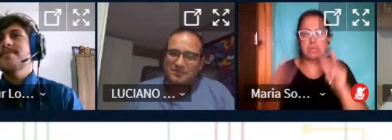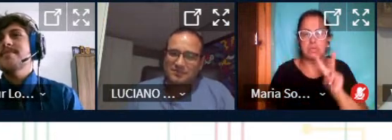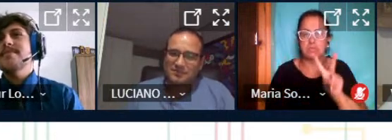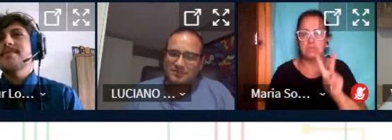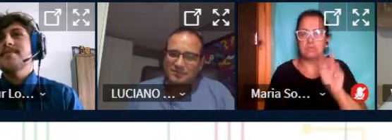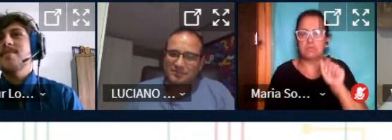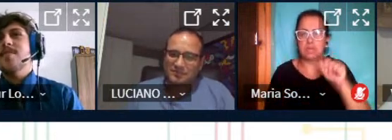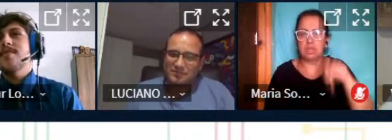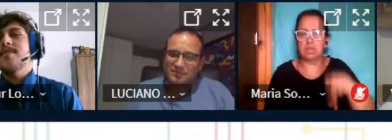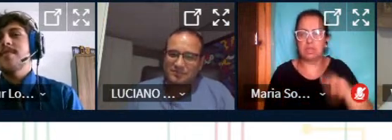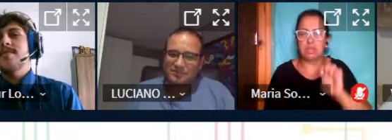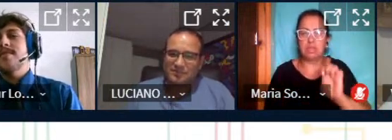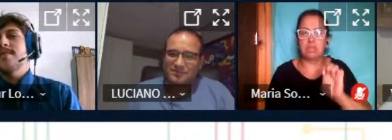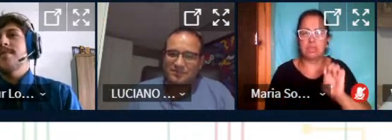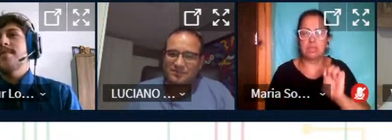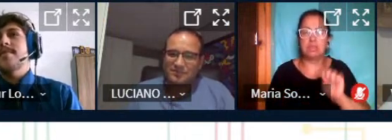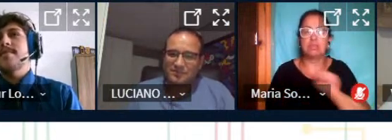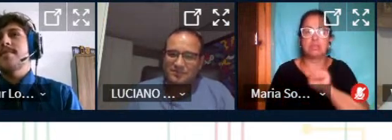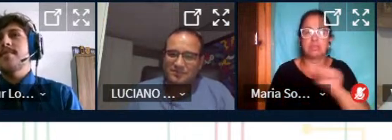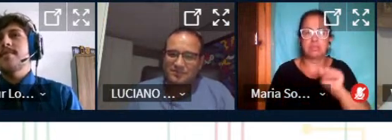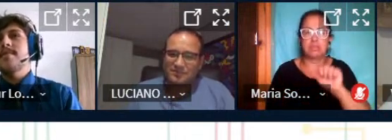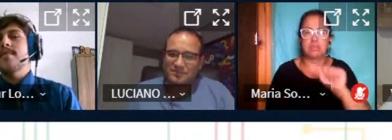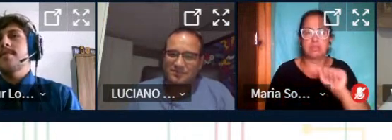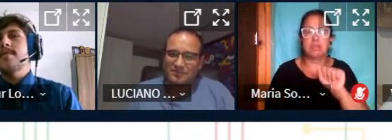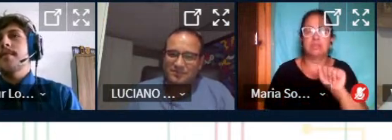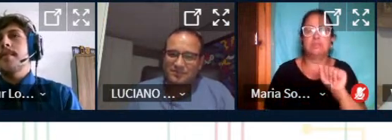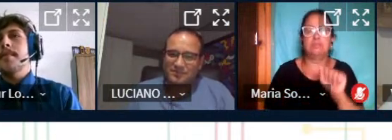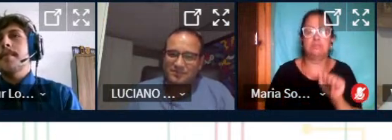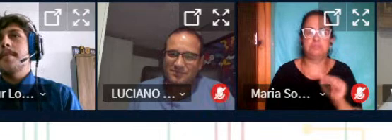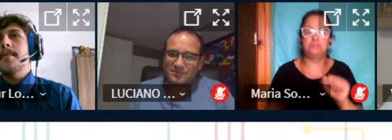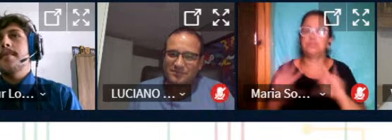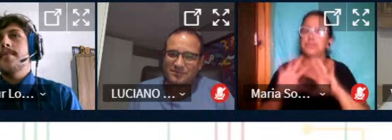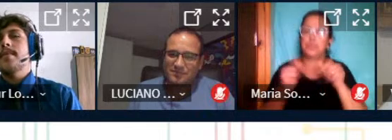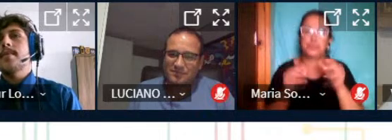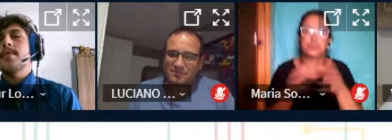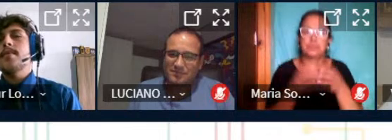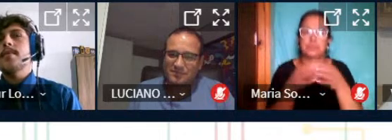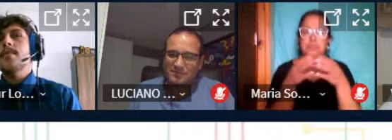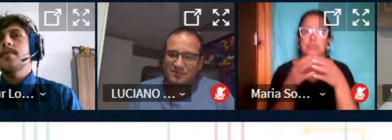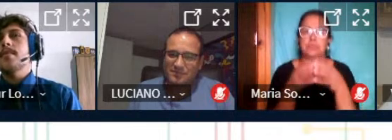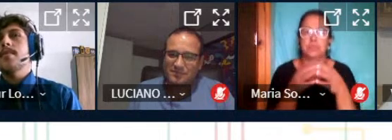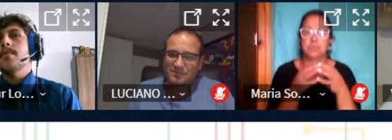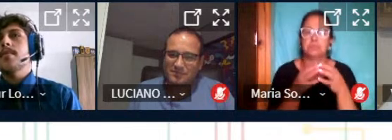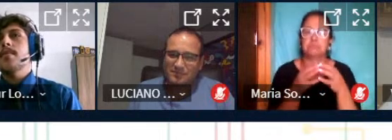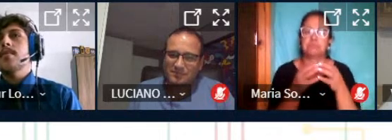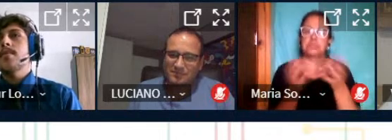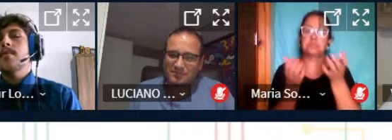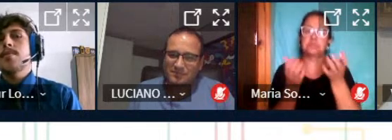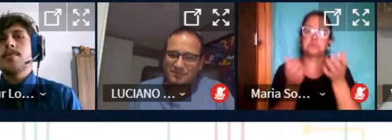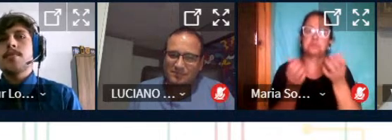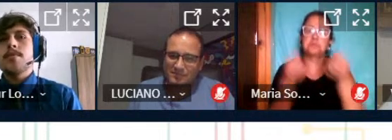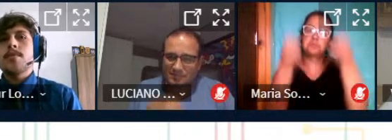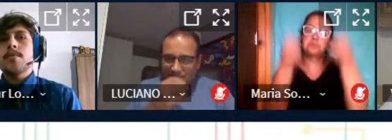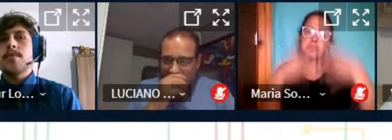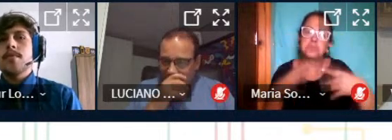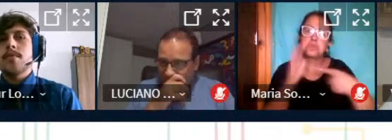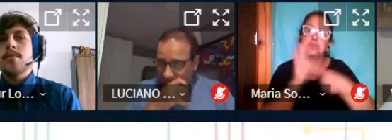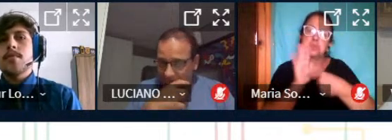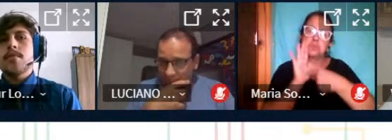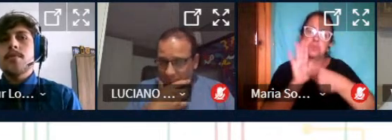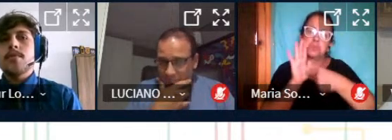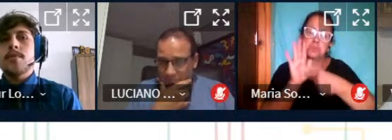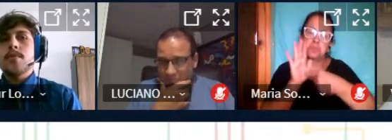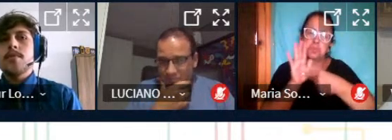Arthur toda a equipe e agora eu fico no aguardo alguém gostaria de se manifestar tem mais apresentadores